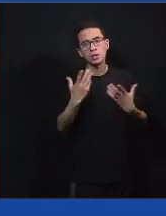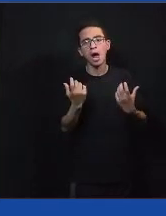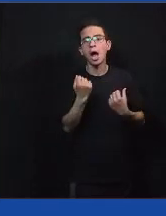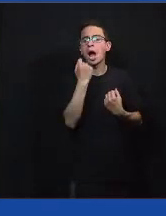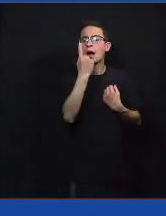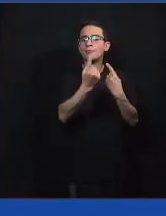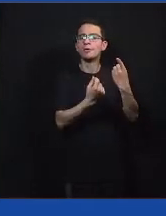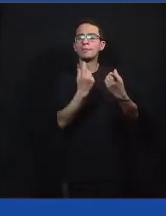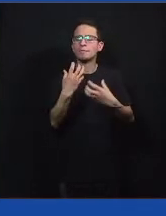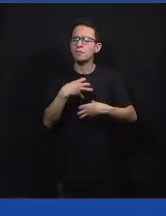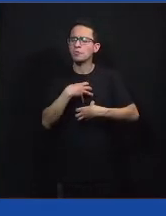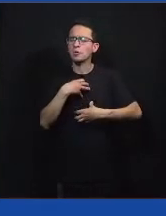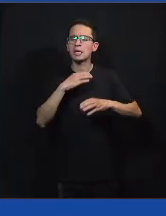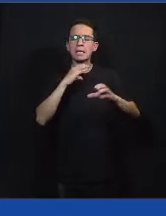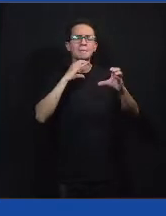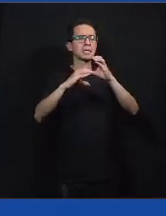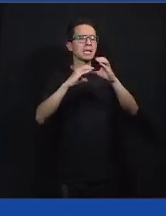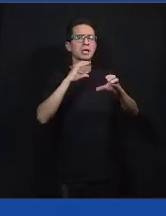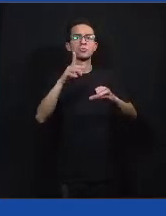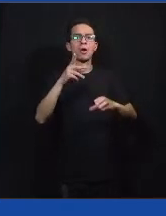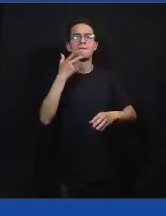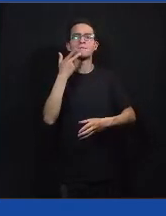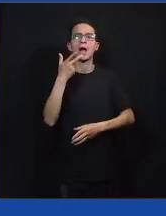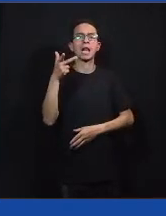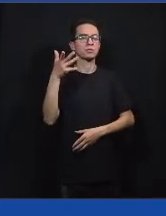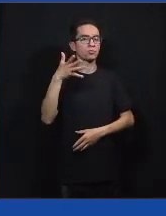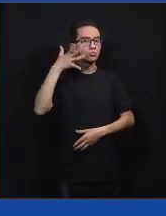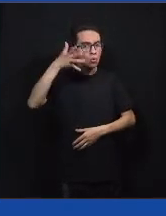comunicar e se expressar sem ser pela fala, né?